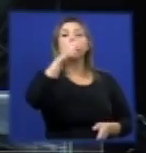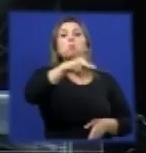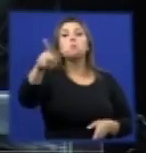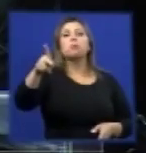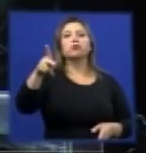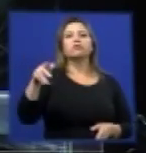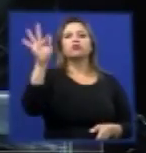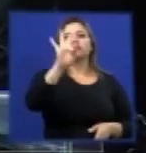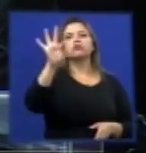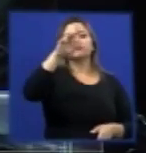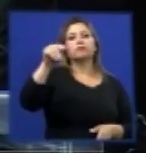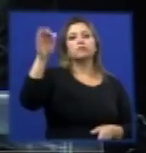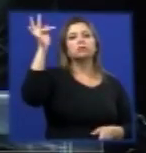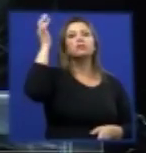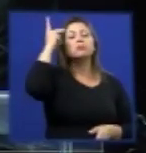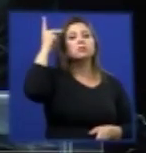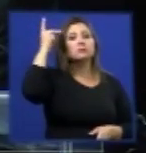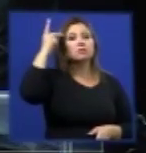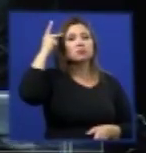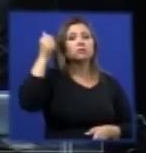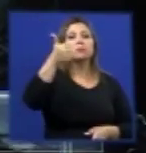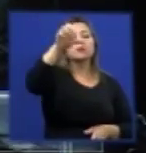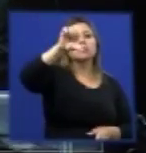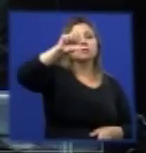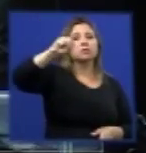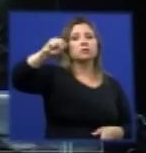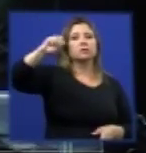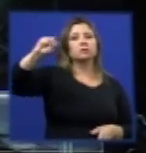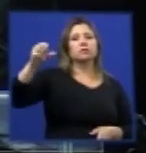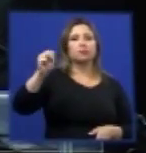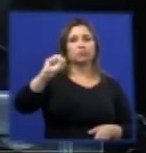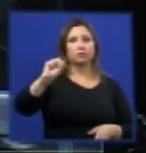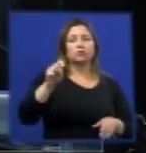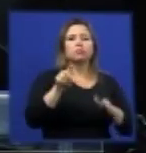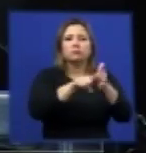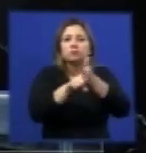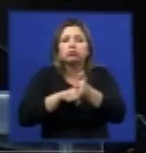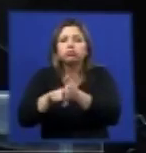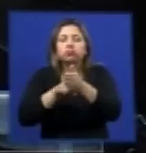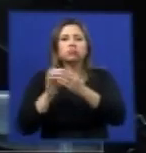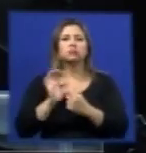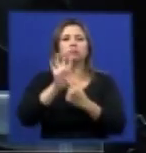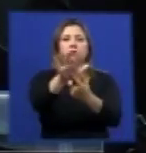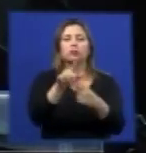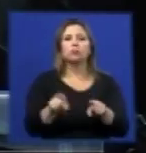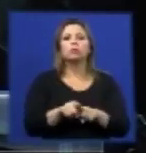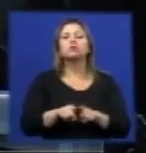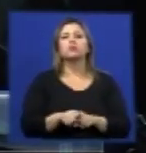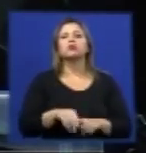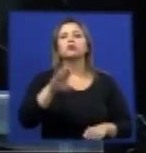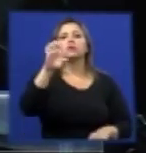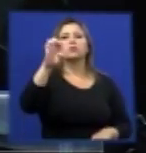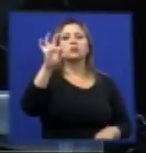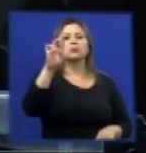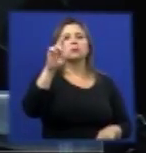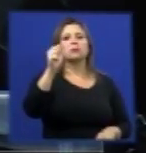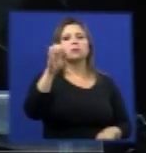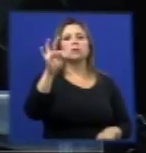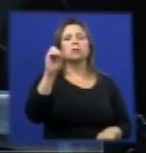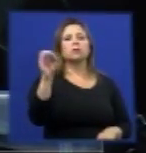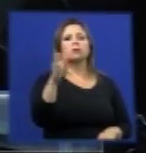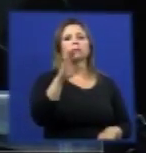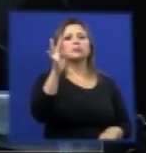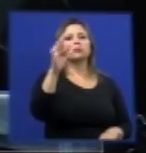foi publicado no IESUS de 1998 e os estudos de Estrada e Franco que foram